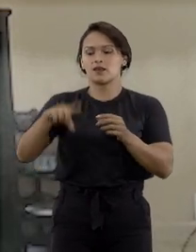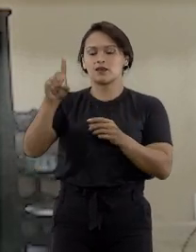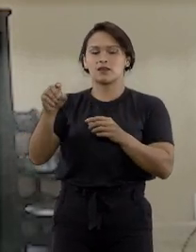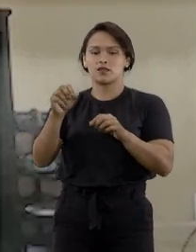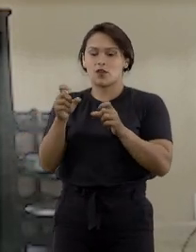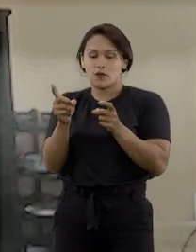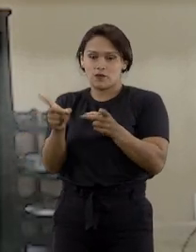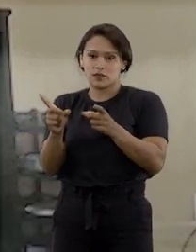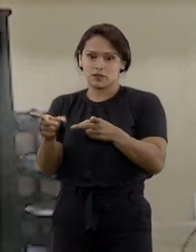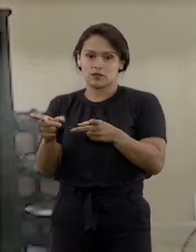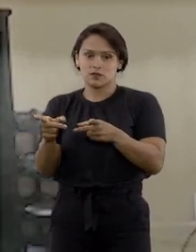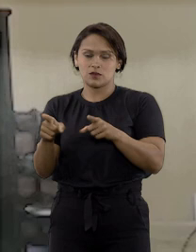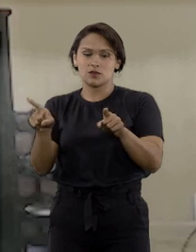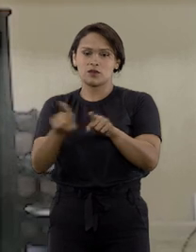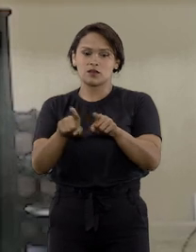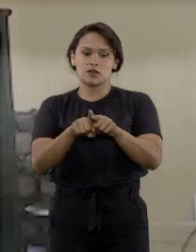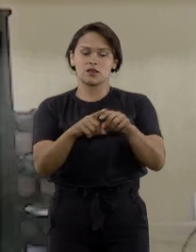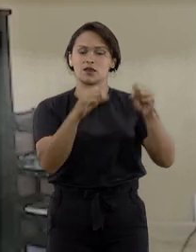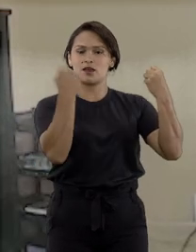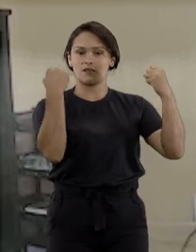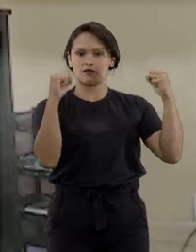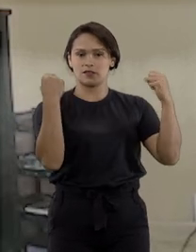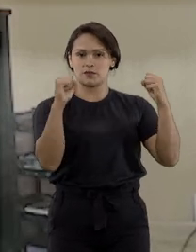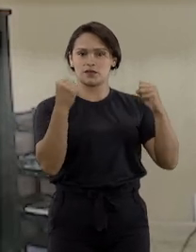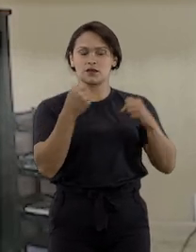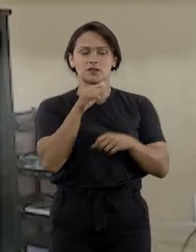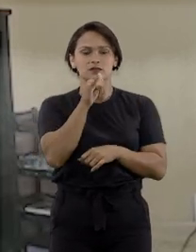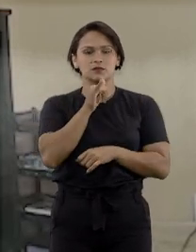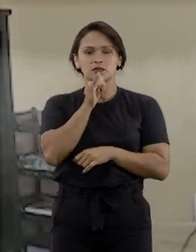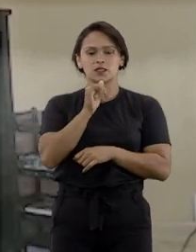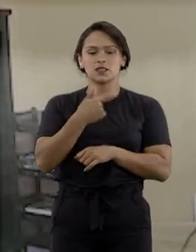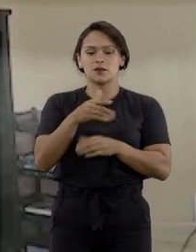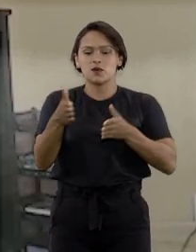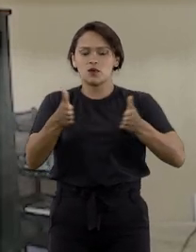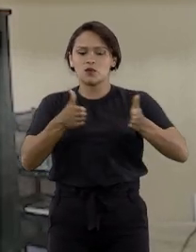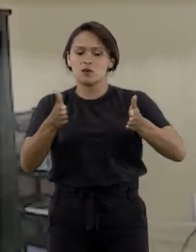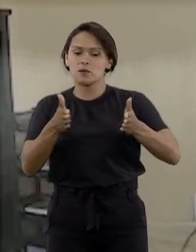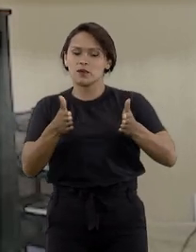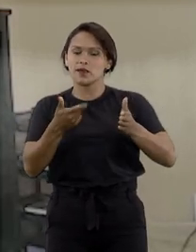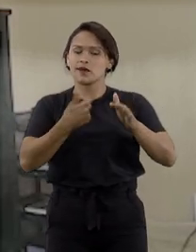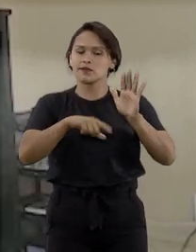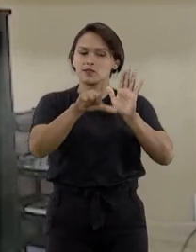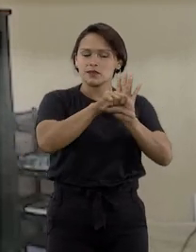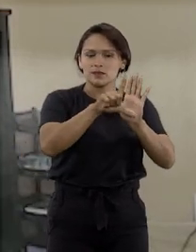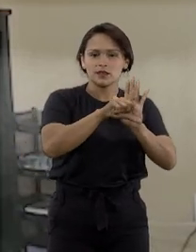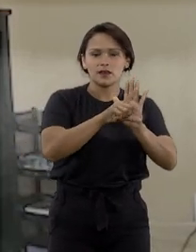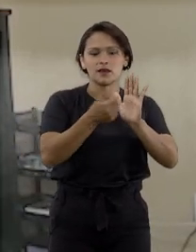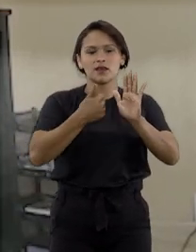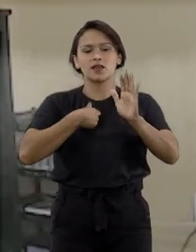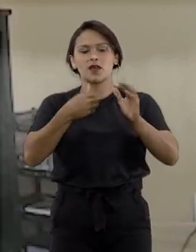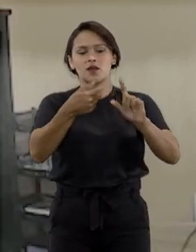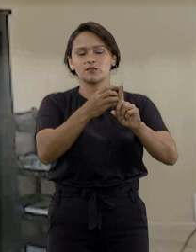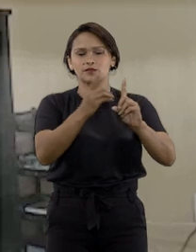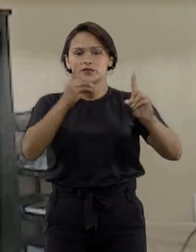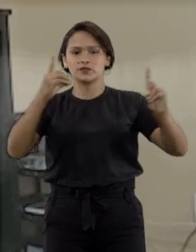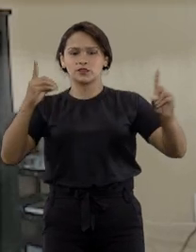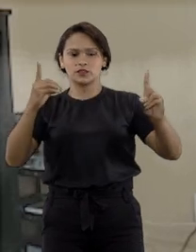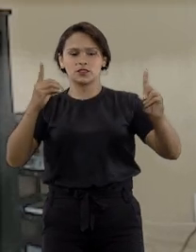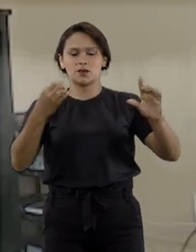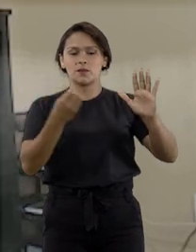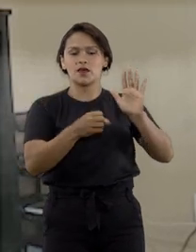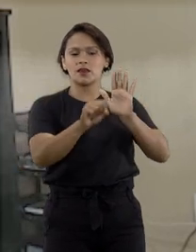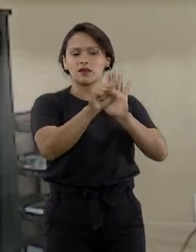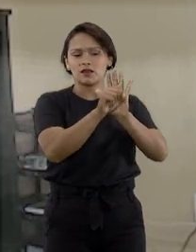distribuidor e o fabricante, como por exemplo, o prazo de vigência da concessão, o distanciamento